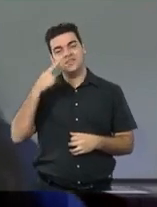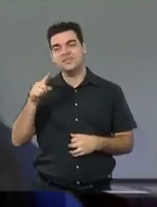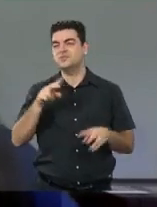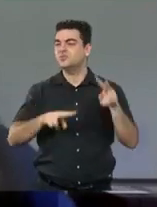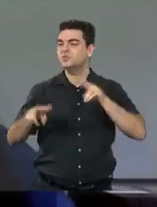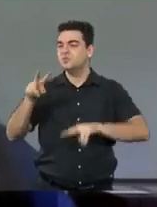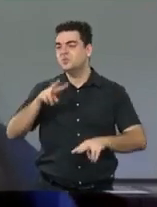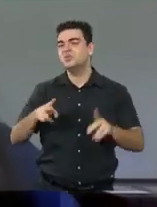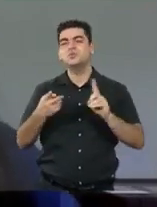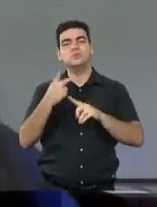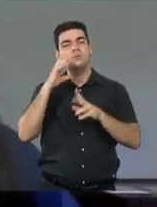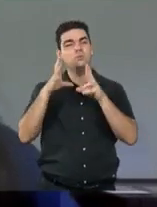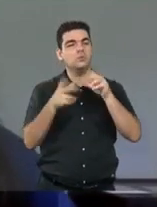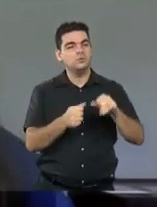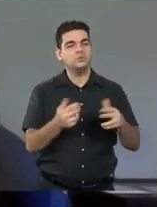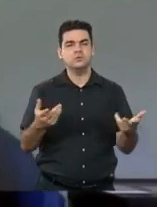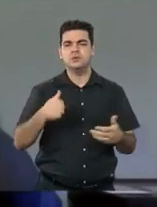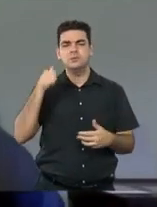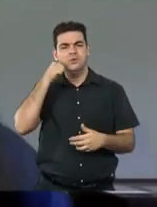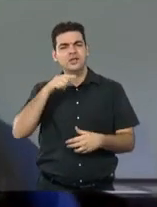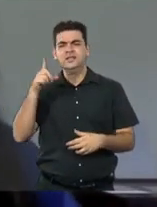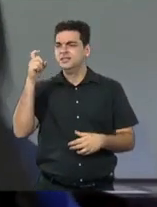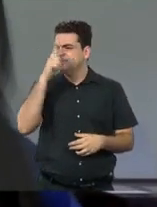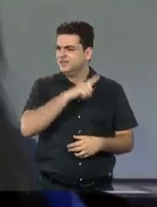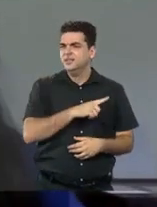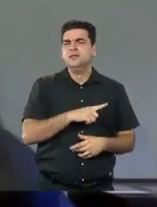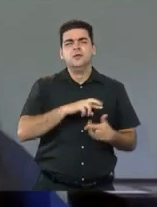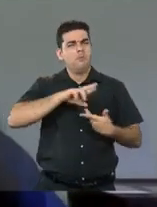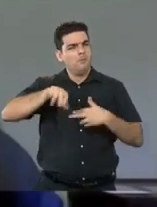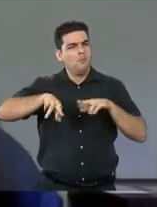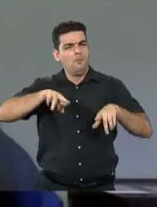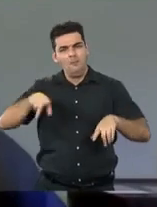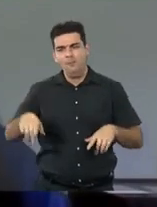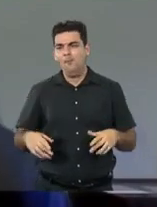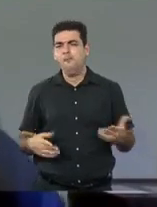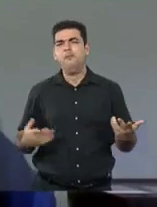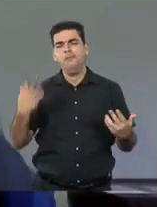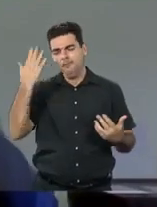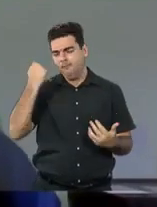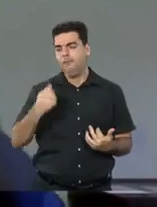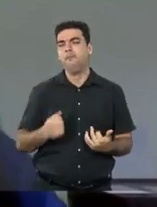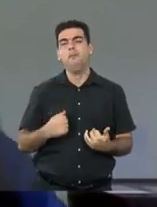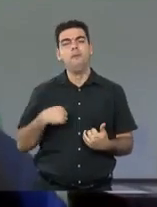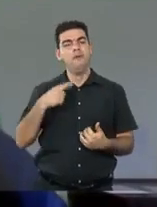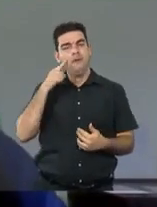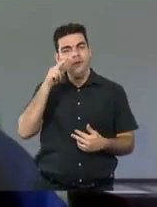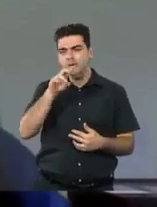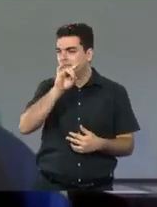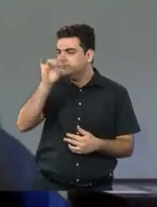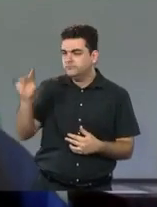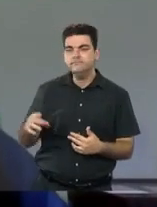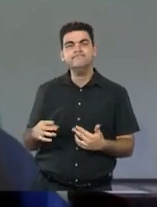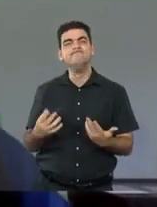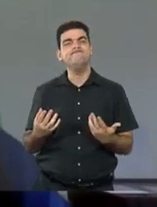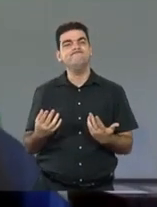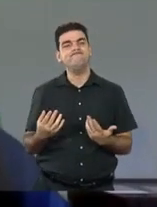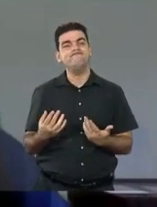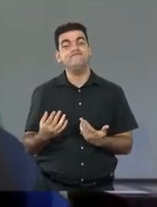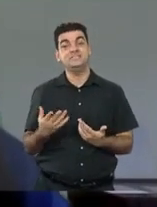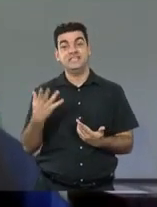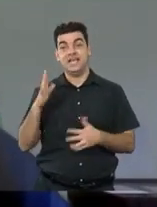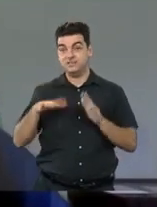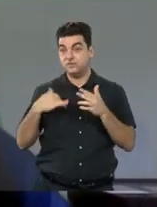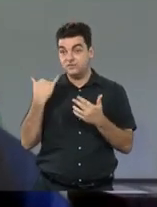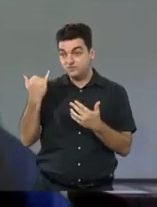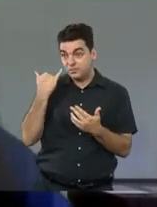mulheres na política, é Duda, Luísa, ministro, Petra, Ana, Cláudia. A gente vê dados